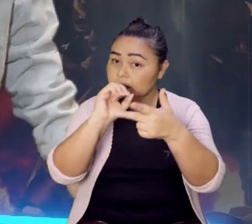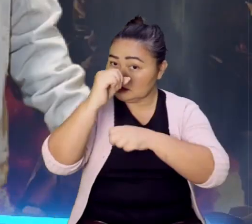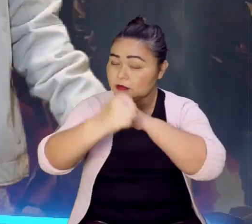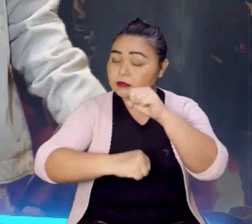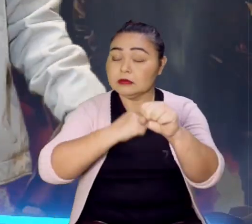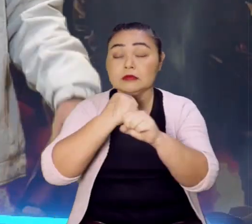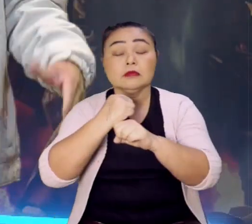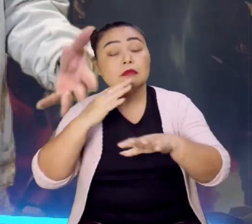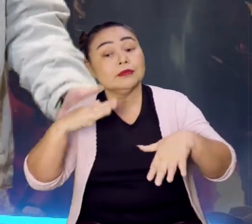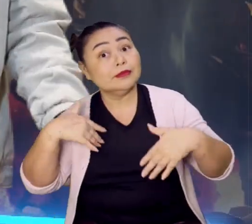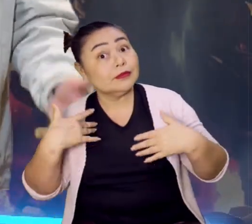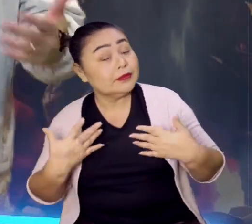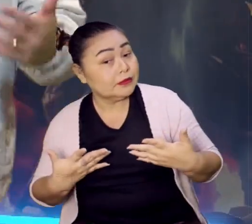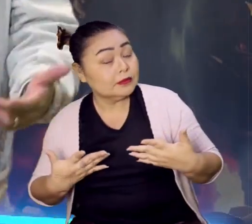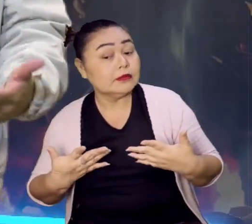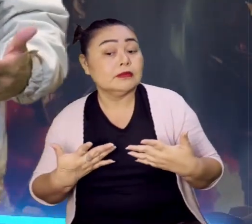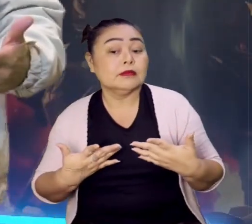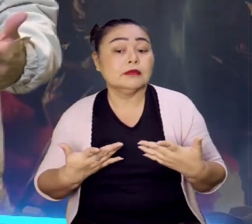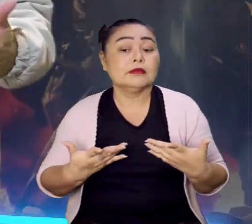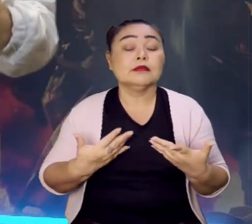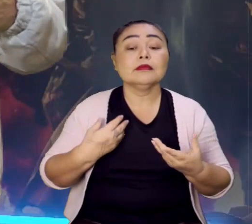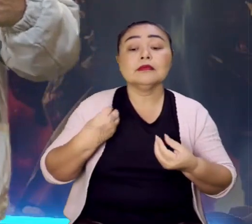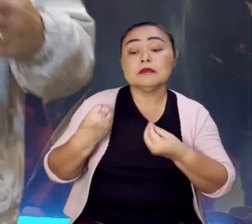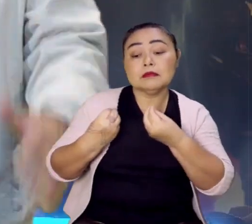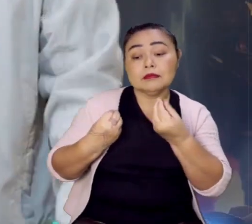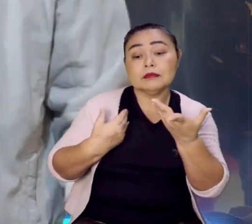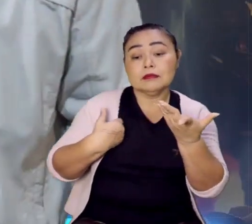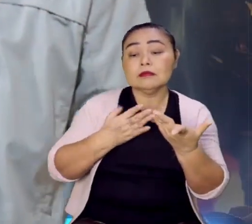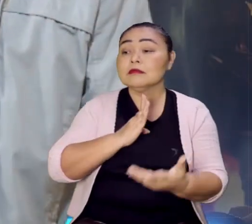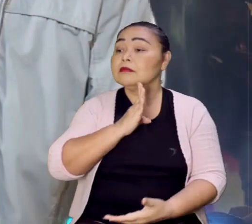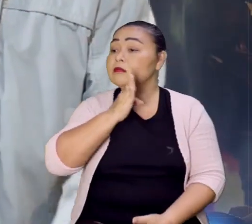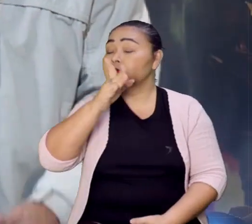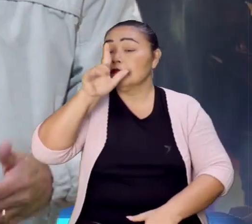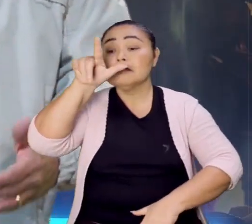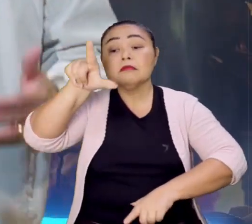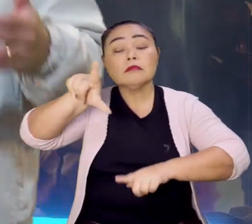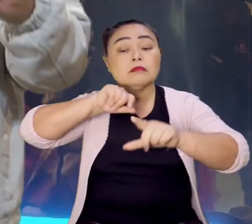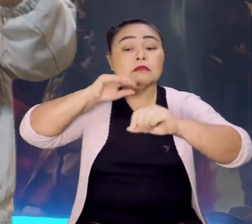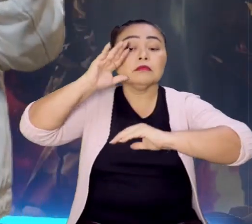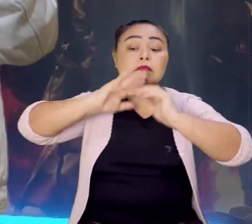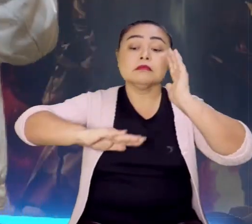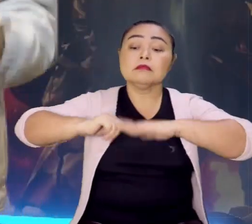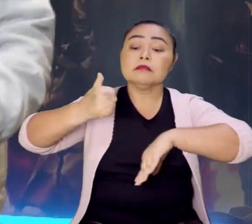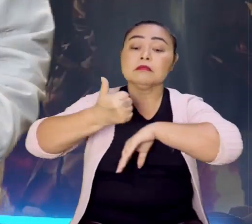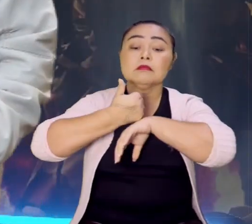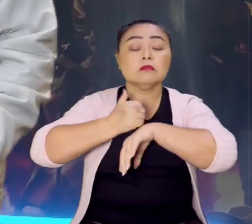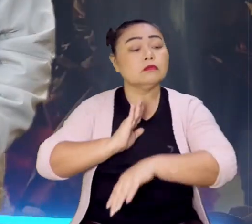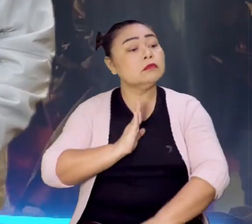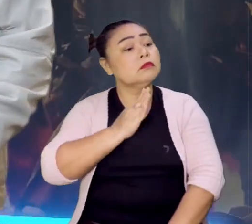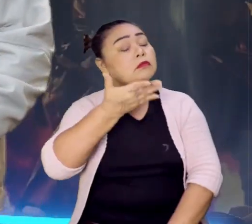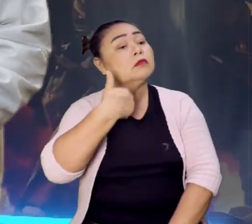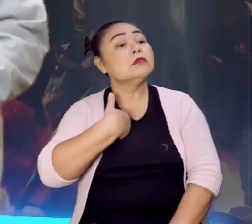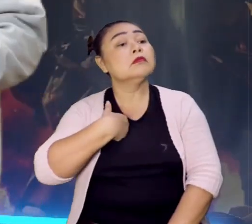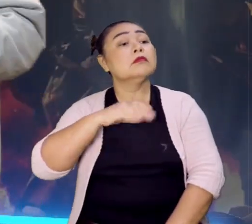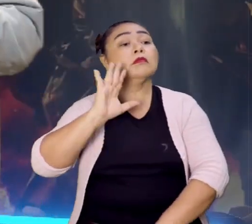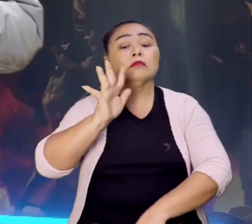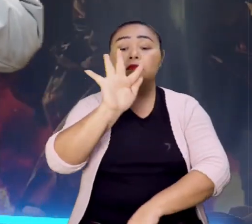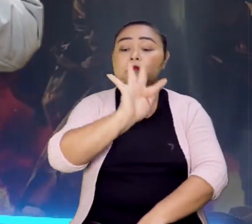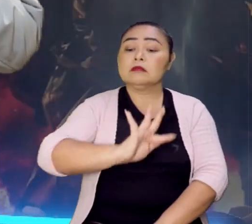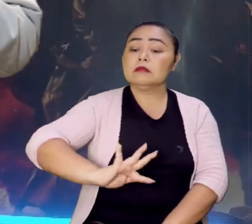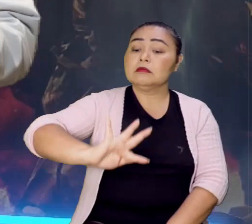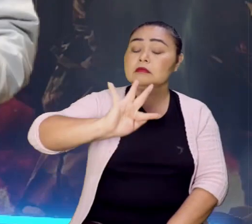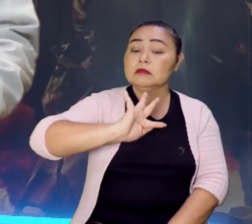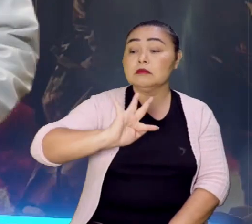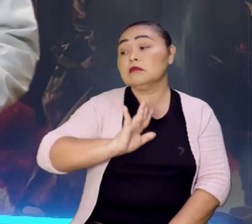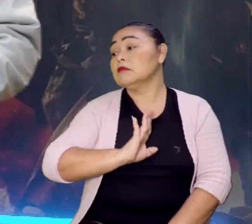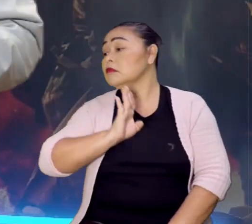Ah, ficou? É, para quem quer seguir uma profissão, para quem quer ter um curso superior, para quem quer abrir o seu